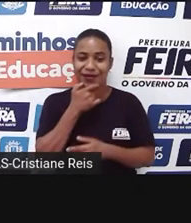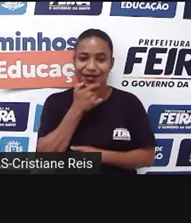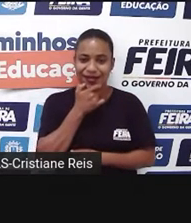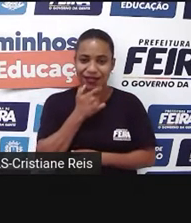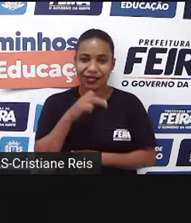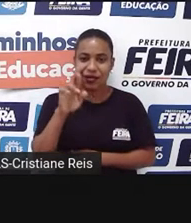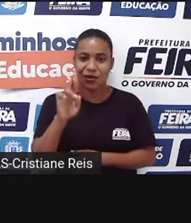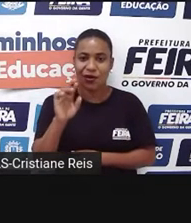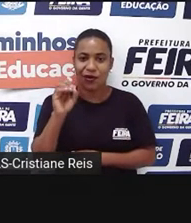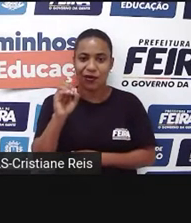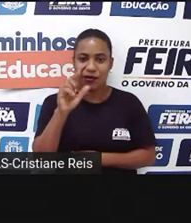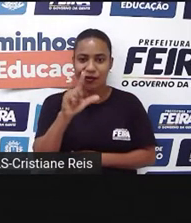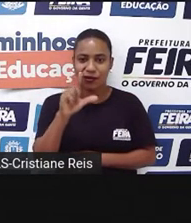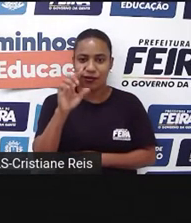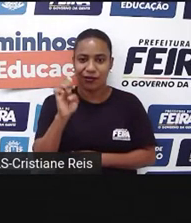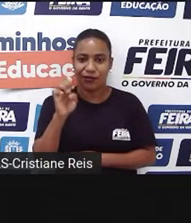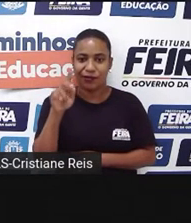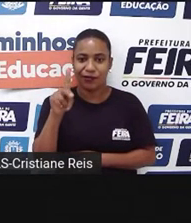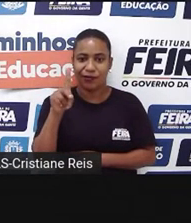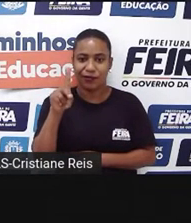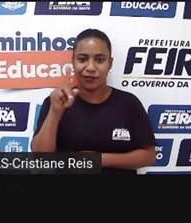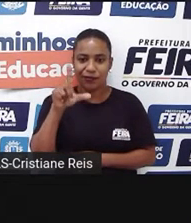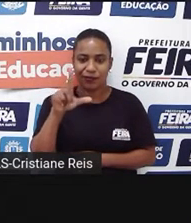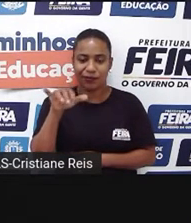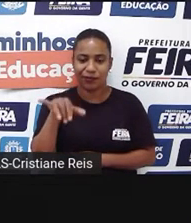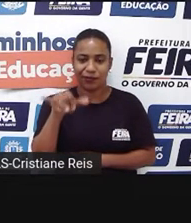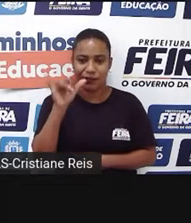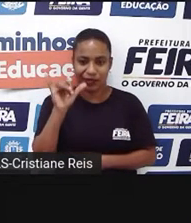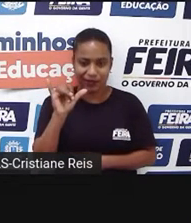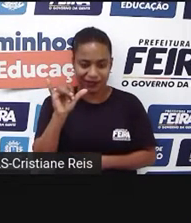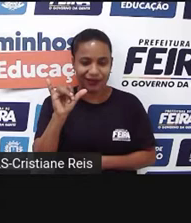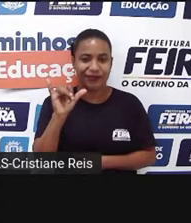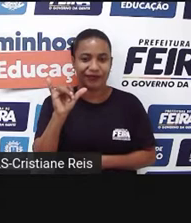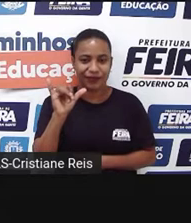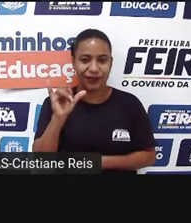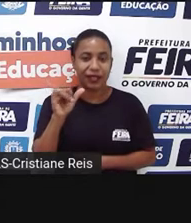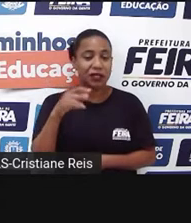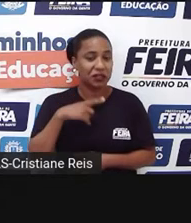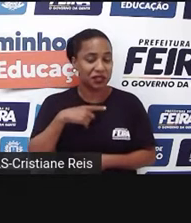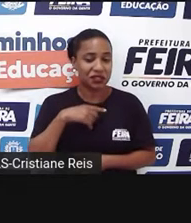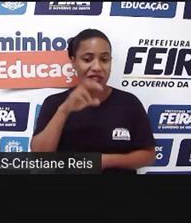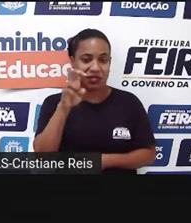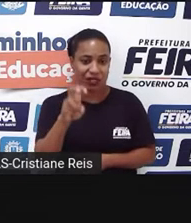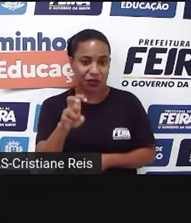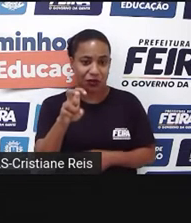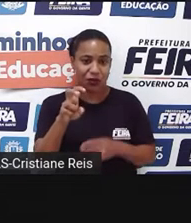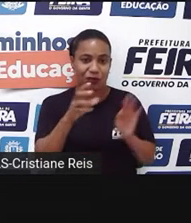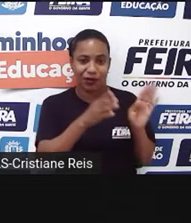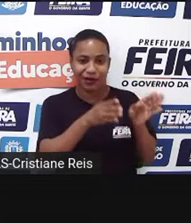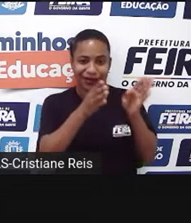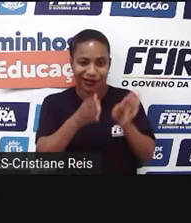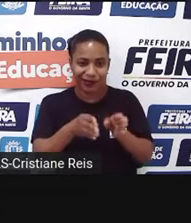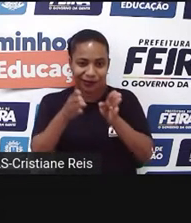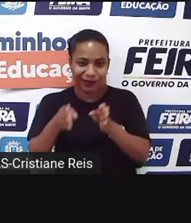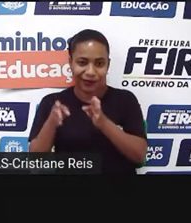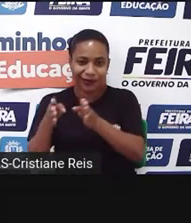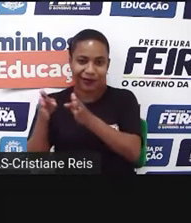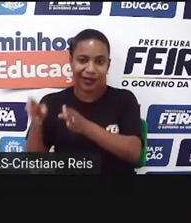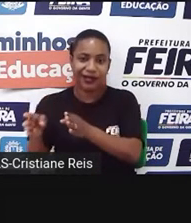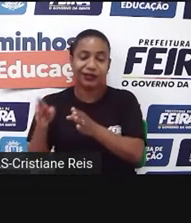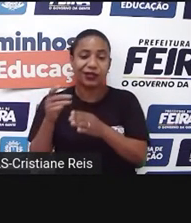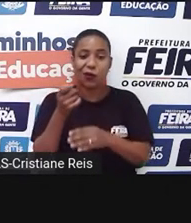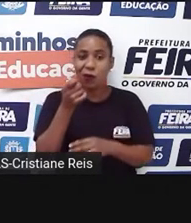play, ela foi composta de cinco atos e quase 30 mil palavras. Para a gente ter uma noção, assim, dessa produção.